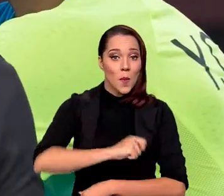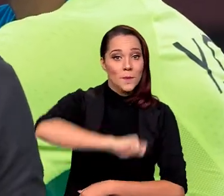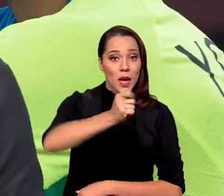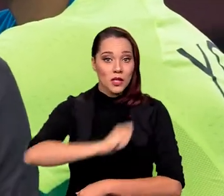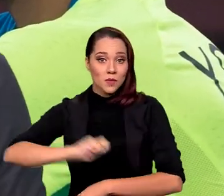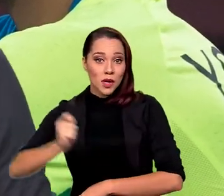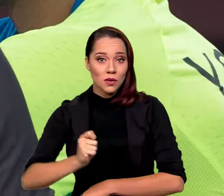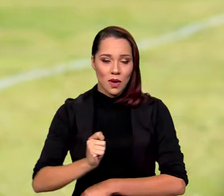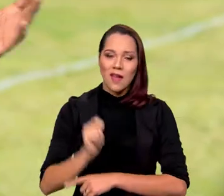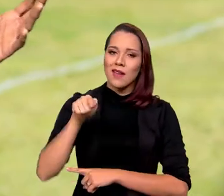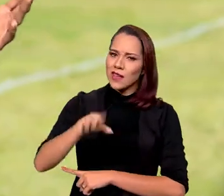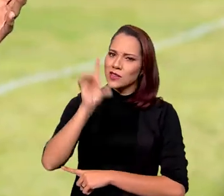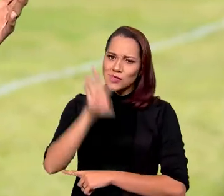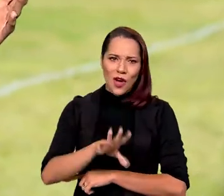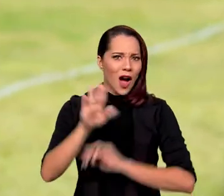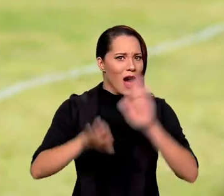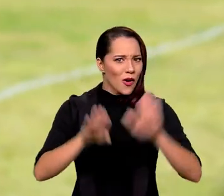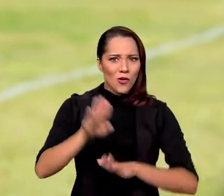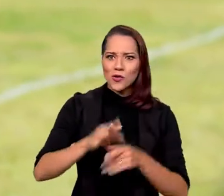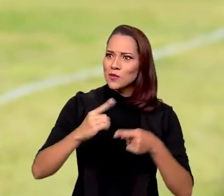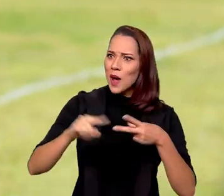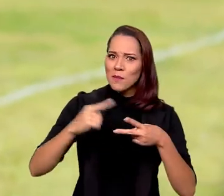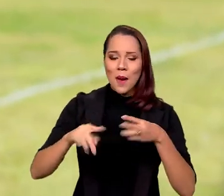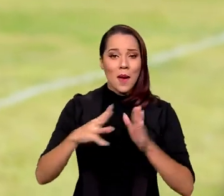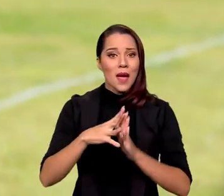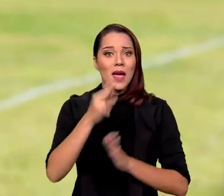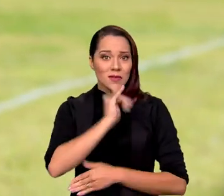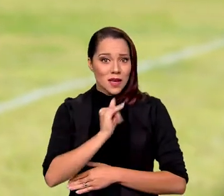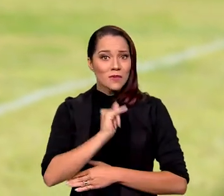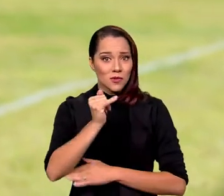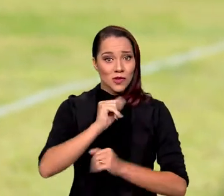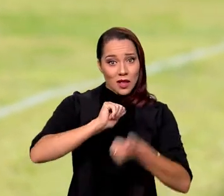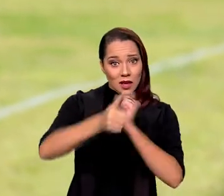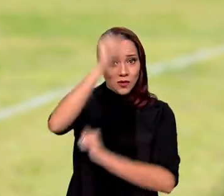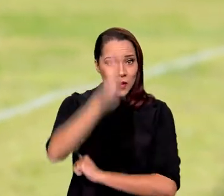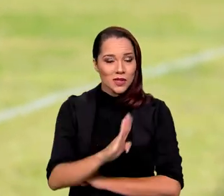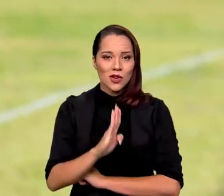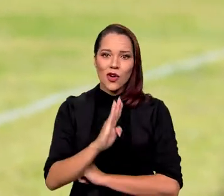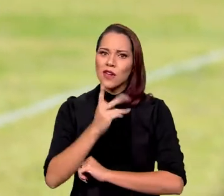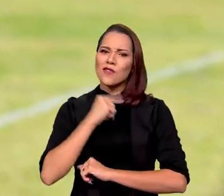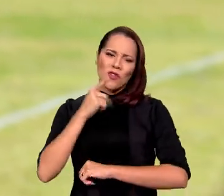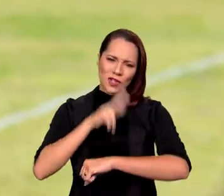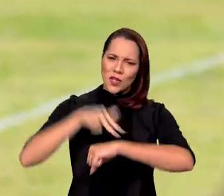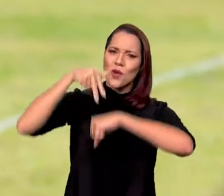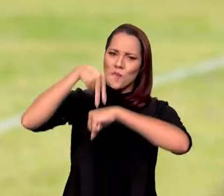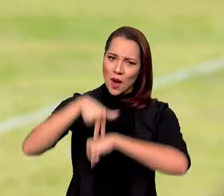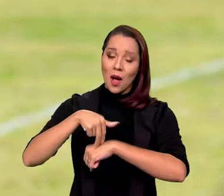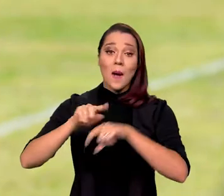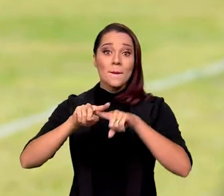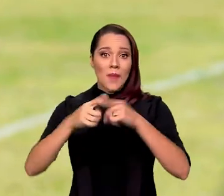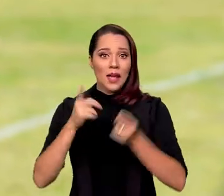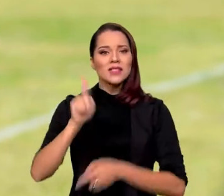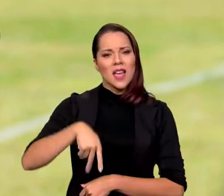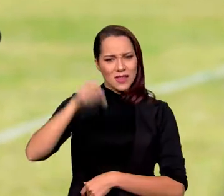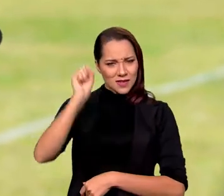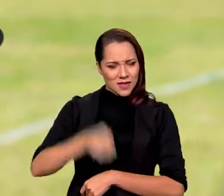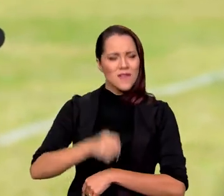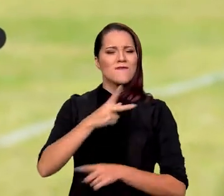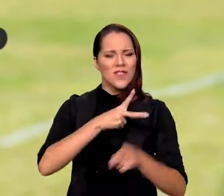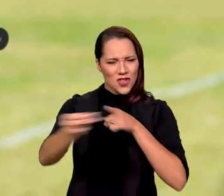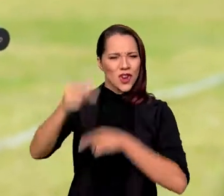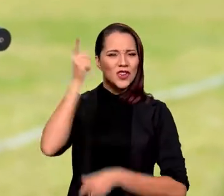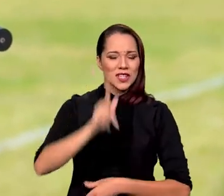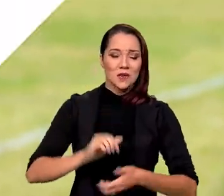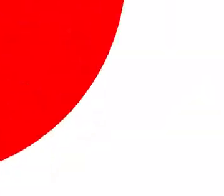no badminton. E esses são só alguns dos exemplos de atletas brasileiros que não subiram ao pódio, mas são sim